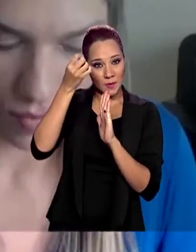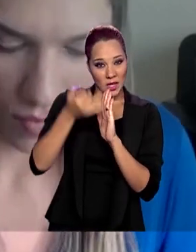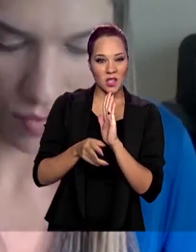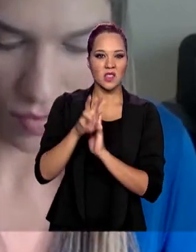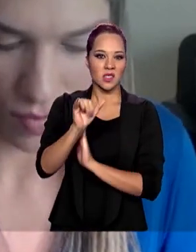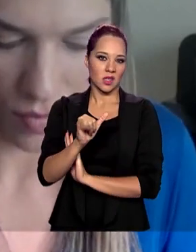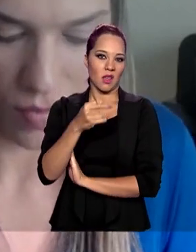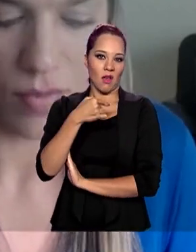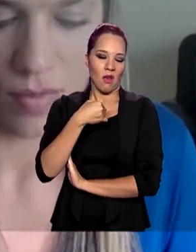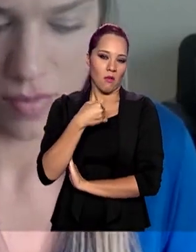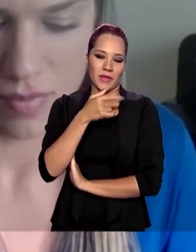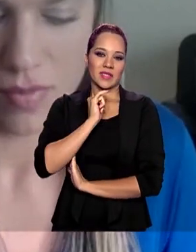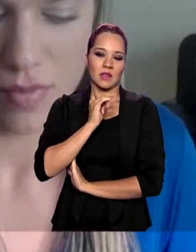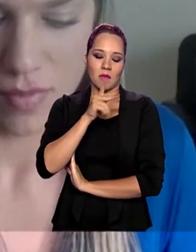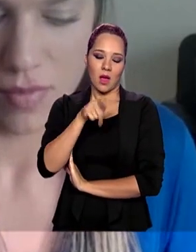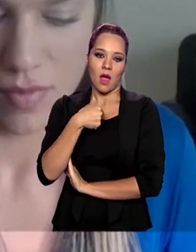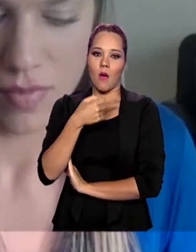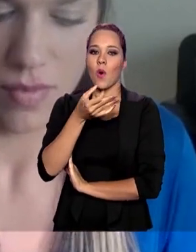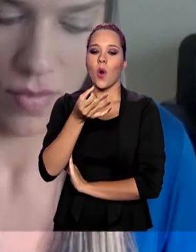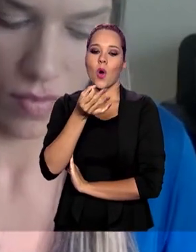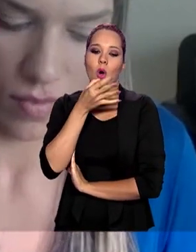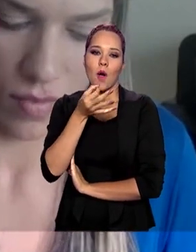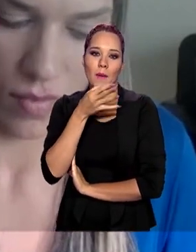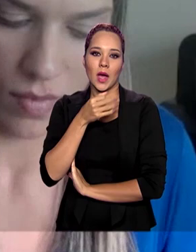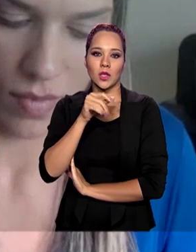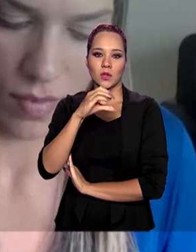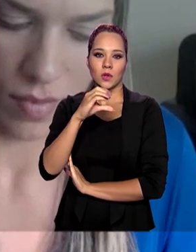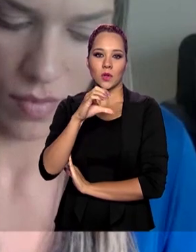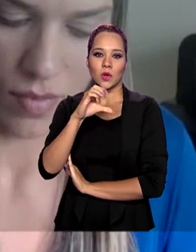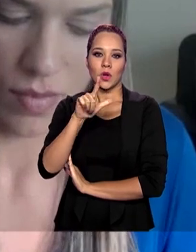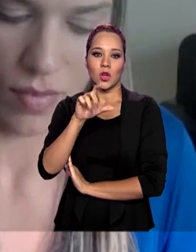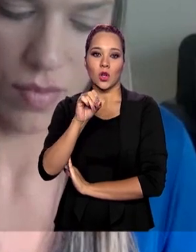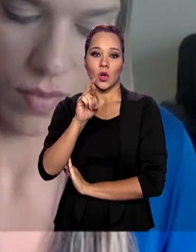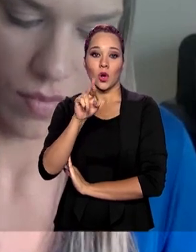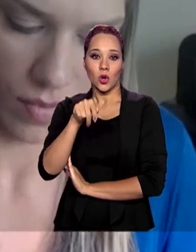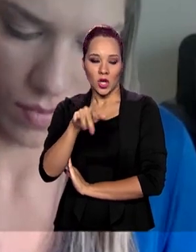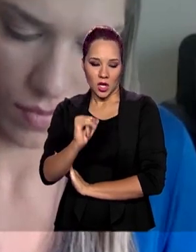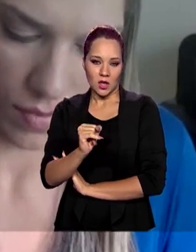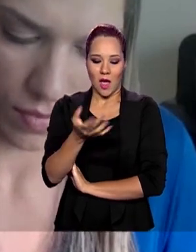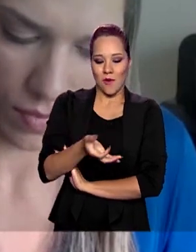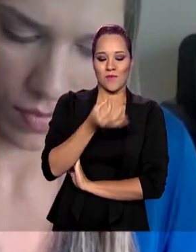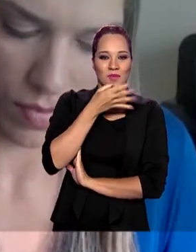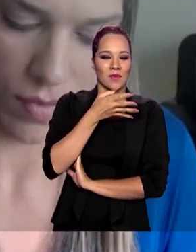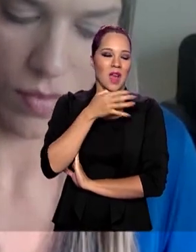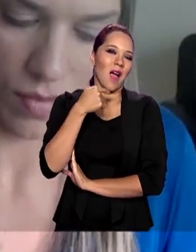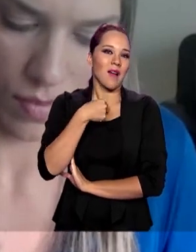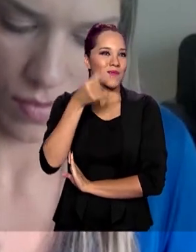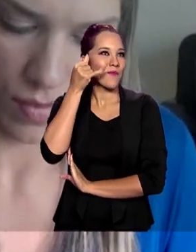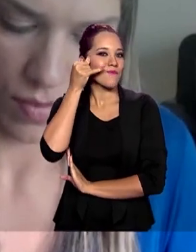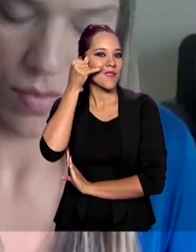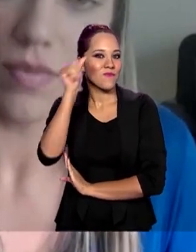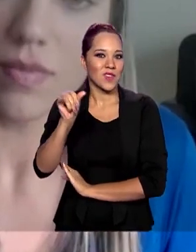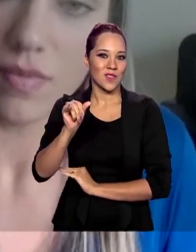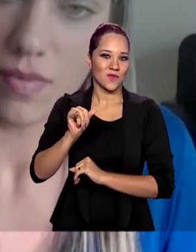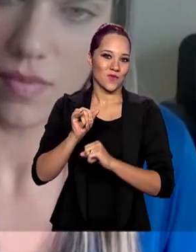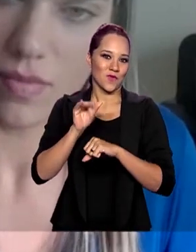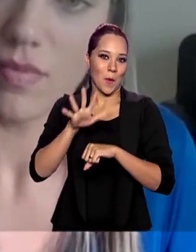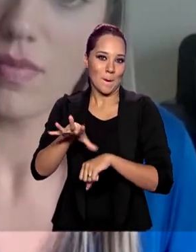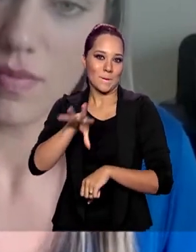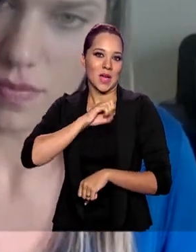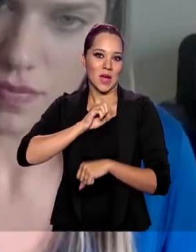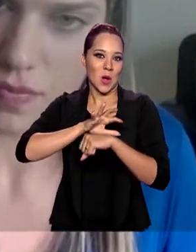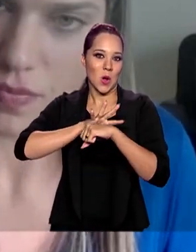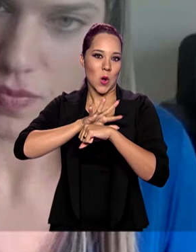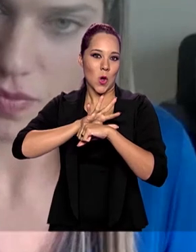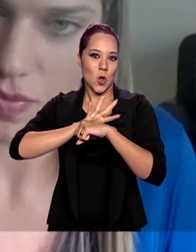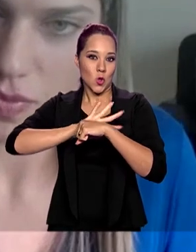você usa a hidroxicloroquina, você vai prevenir, porque estão usando isso até